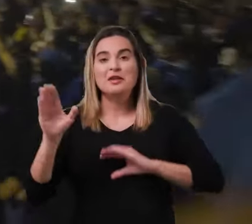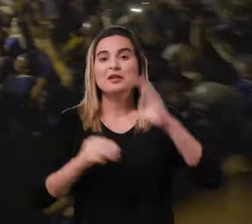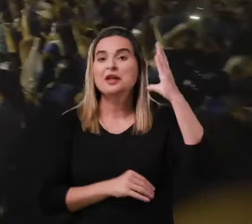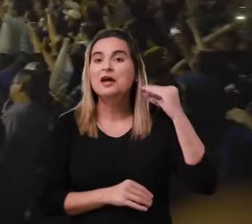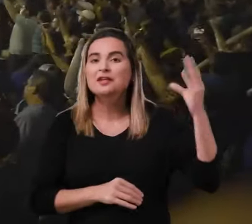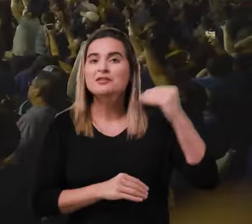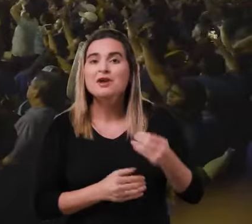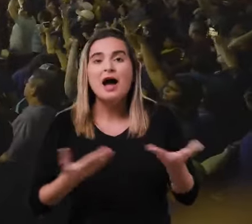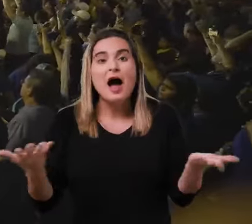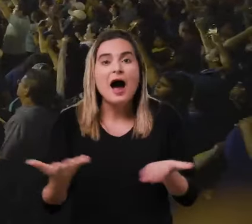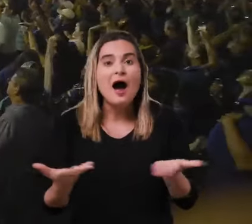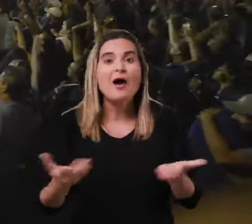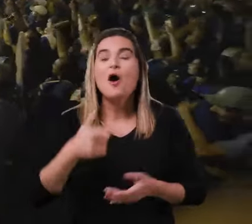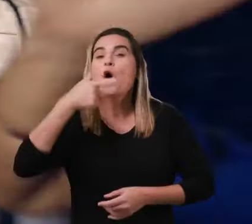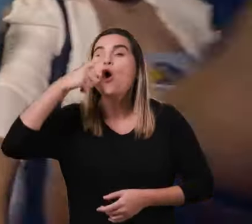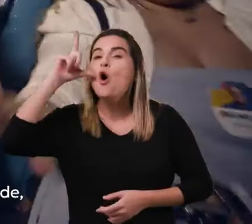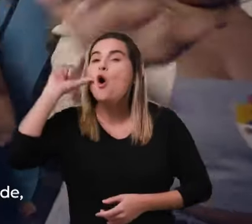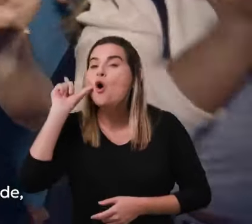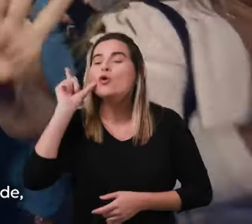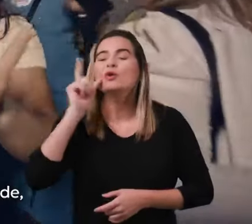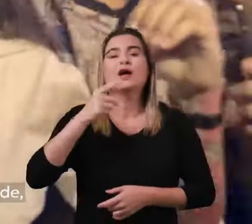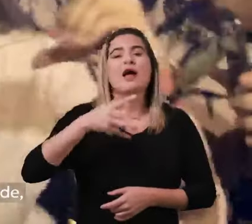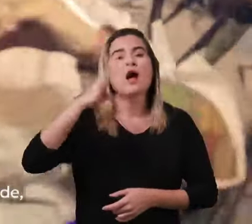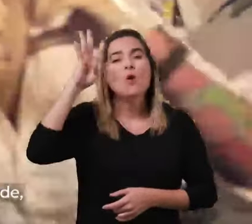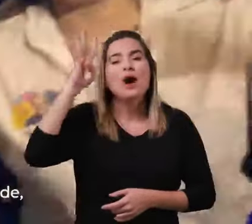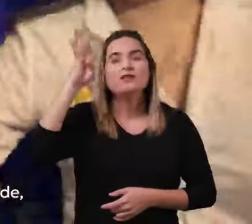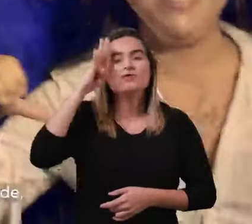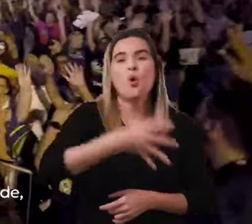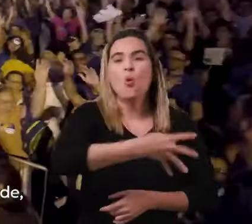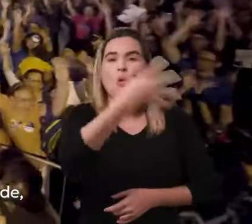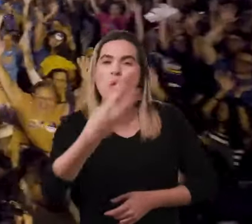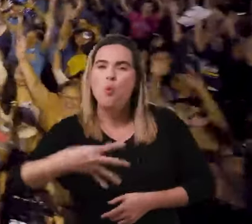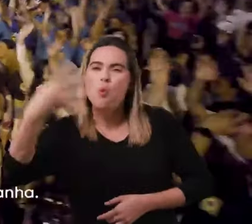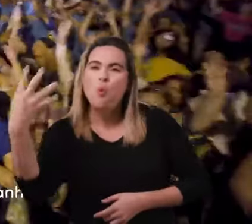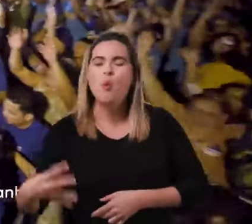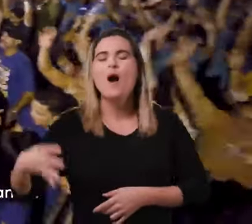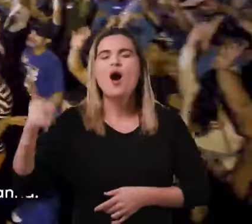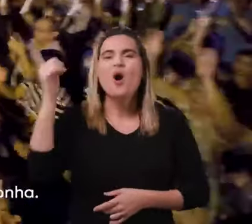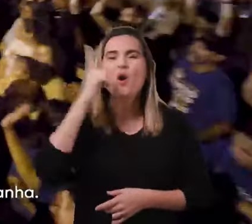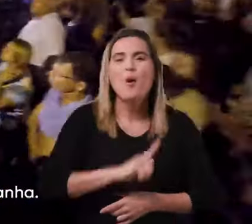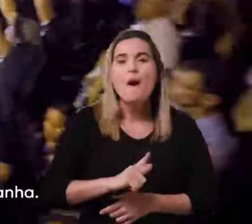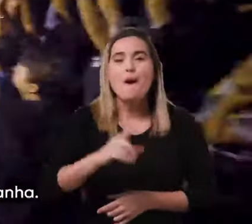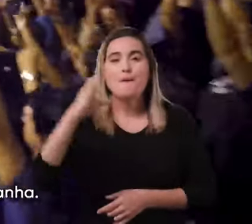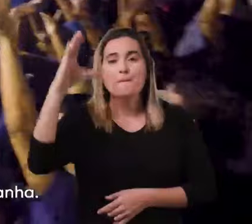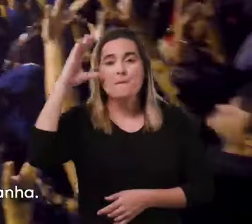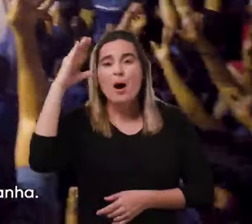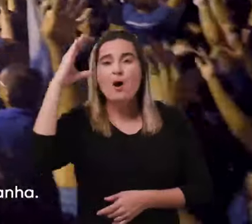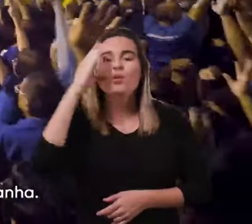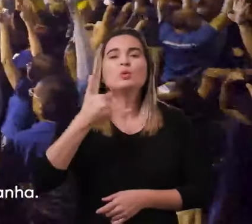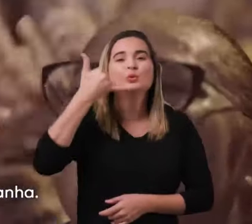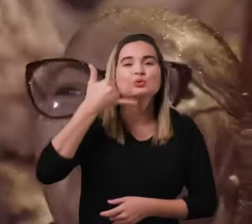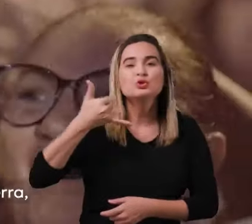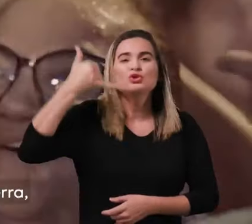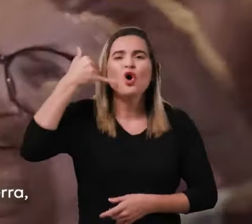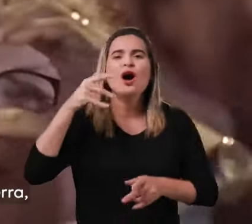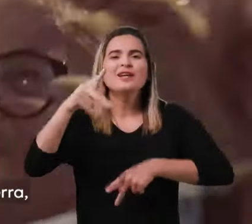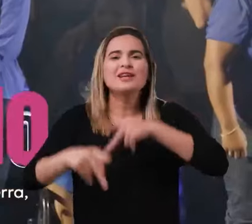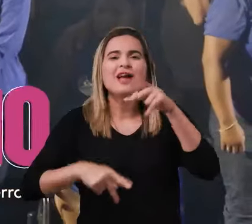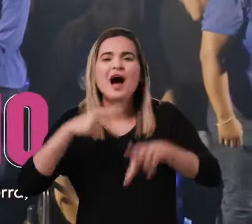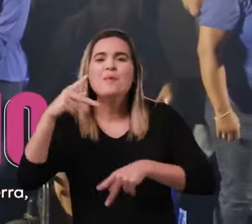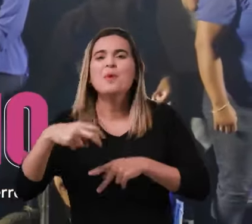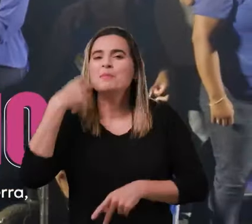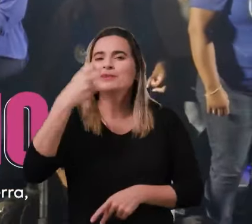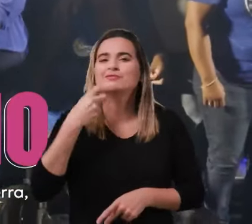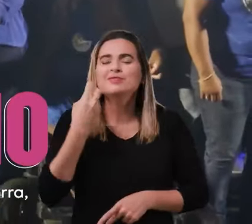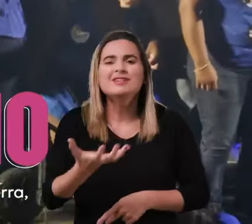foi tomada pela Onda 44 com uma multidão nas ruas da cidade. No maior comício já visto nesta campanha, é o povo